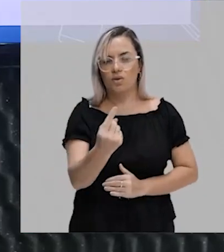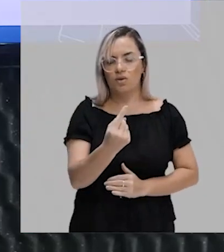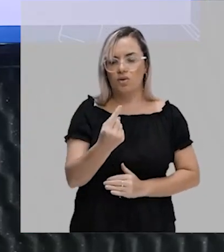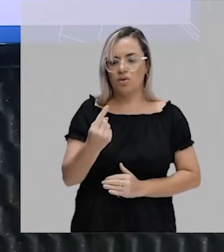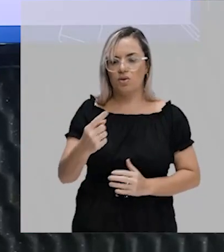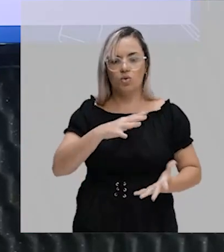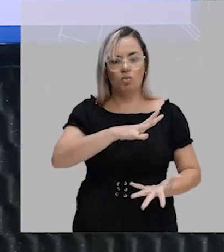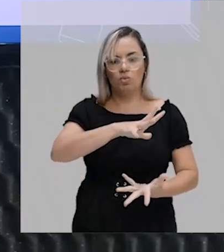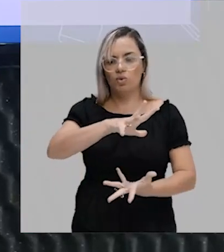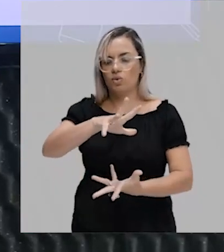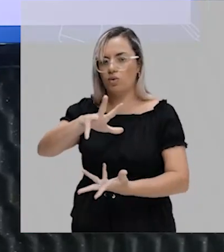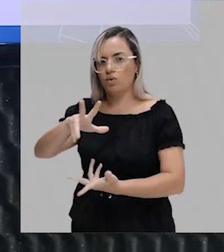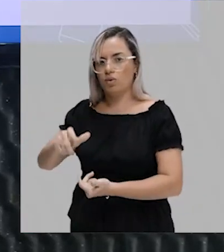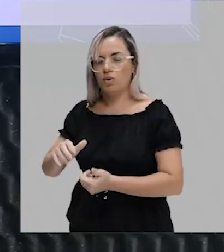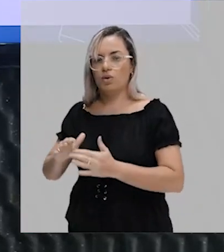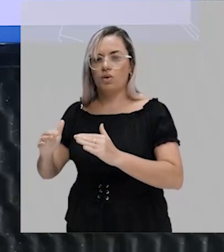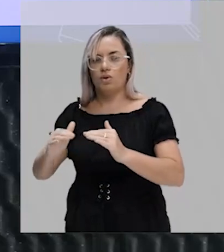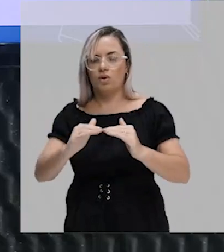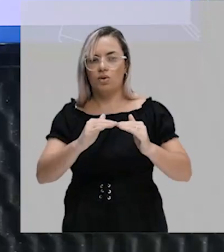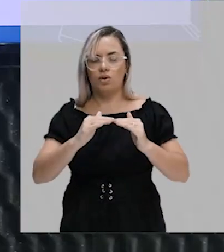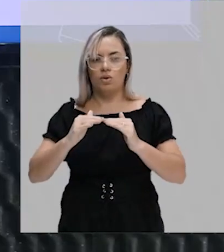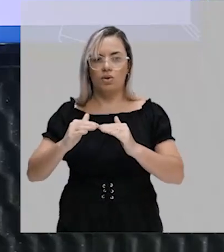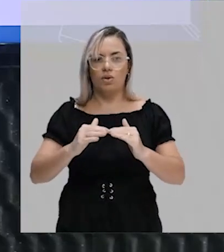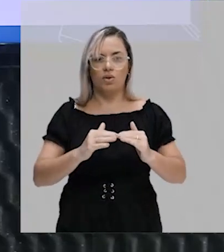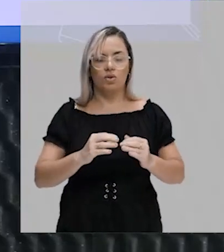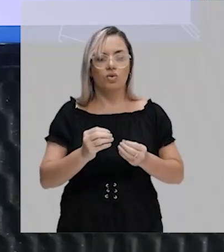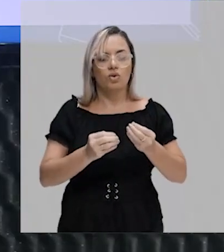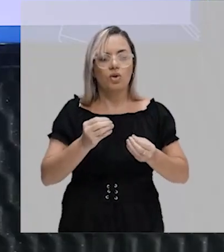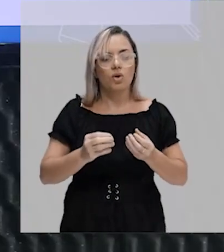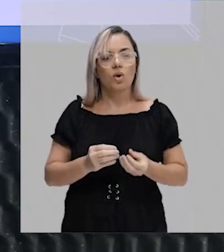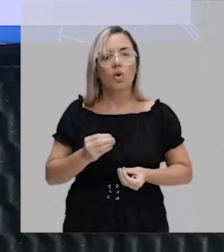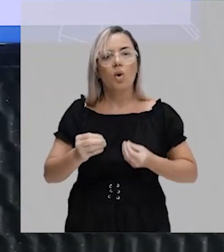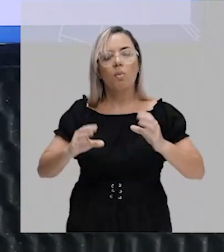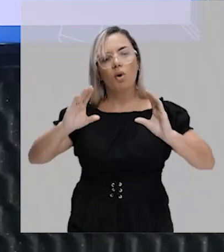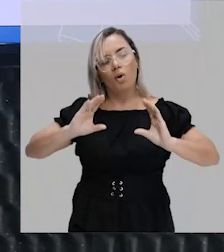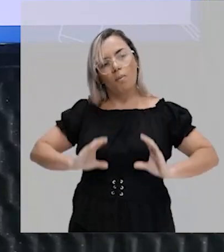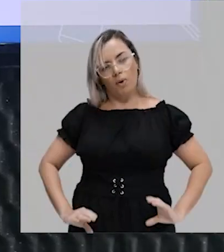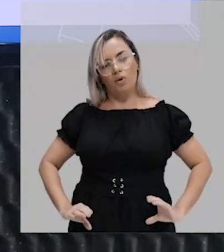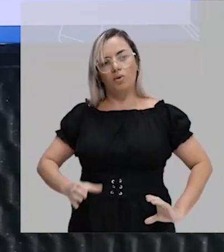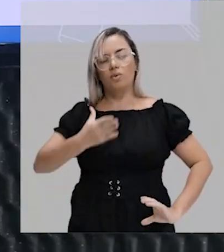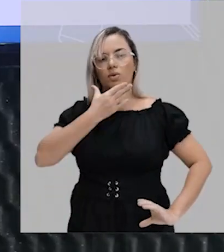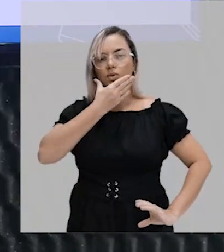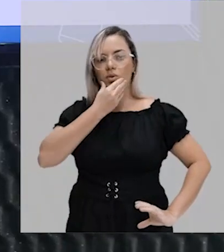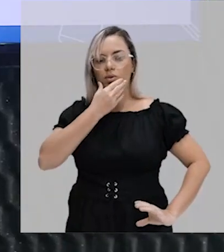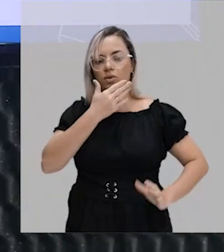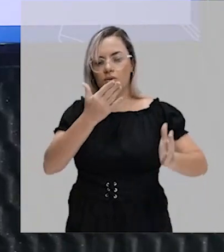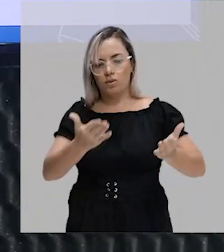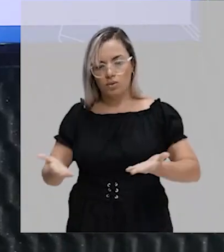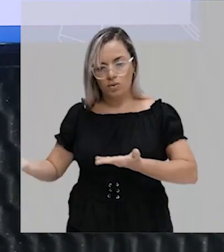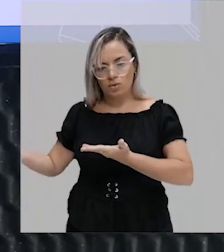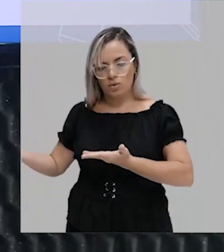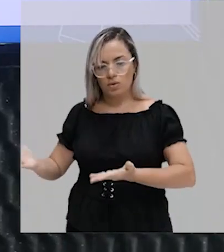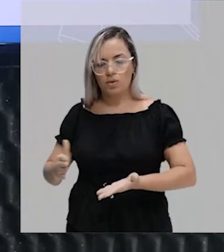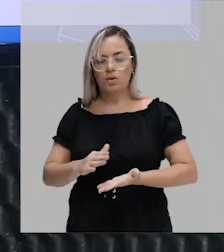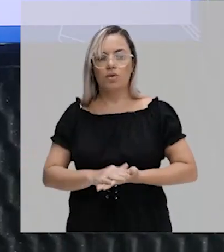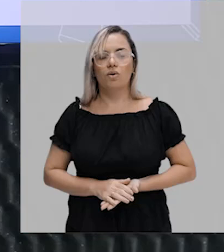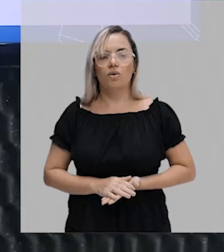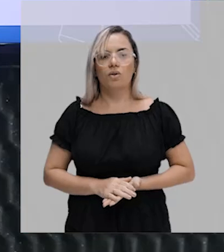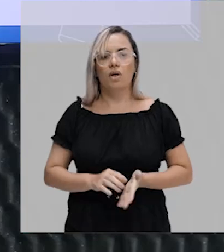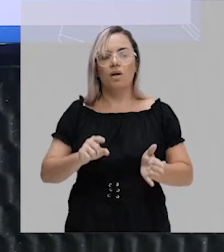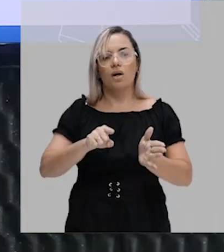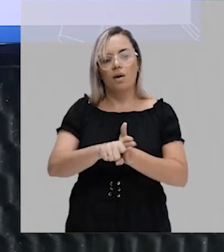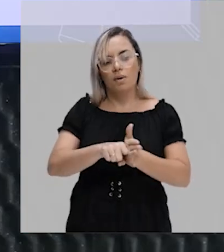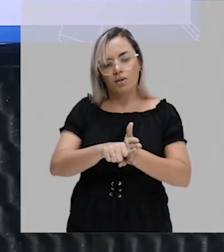universal e uniforme de se comportar de maneira masculina, segundo a pesquisadora australiana